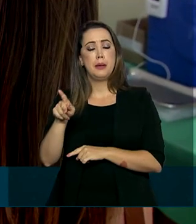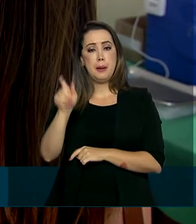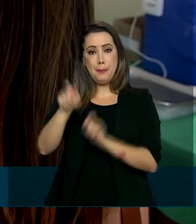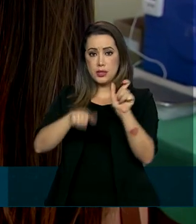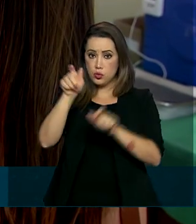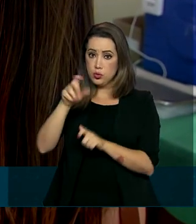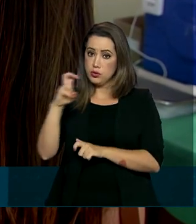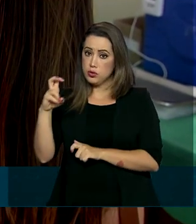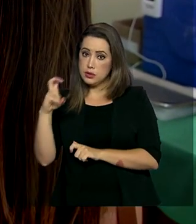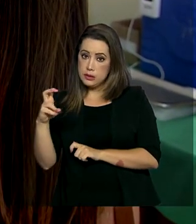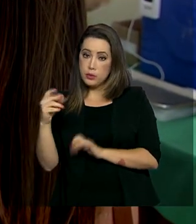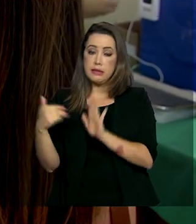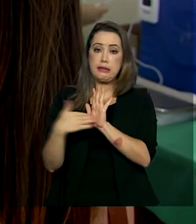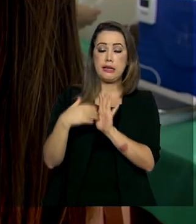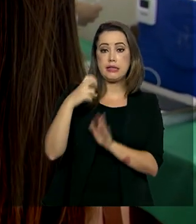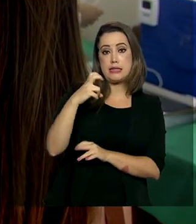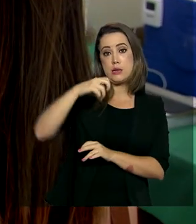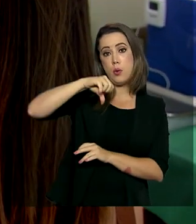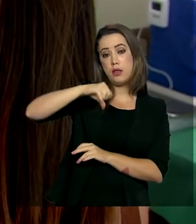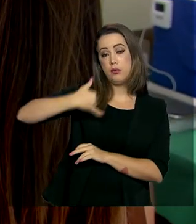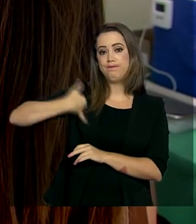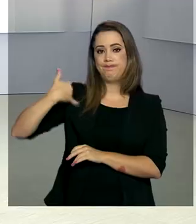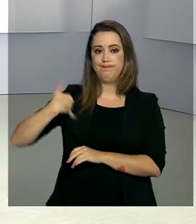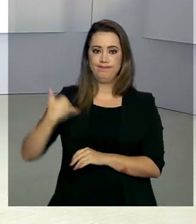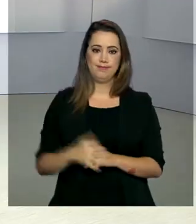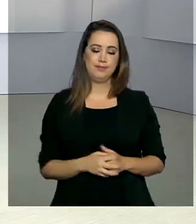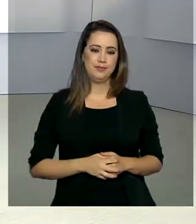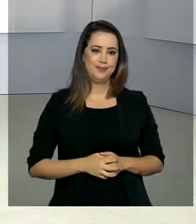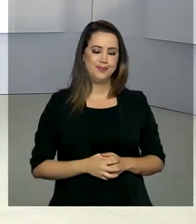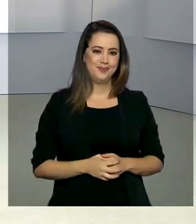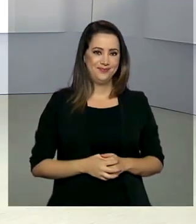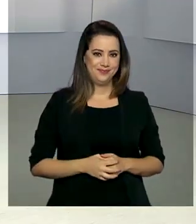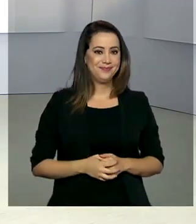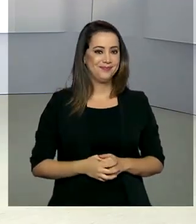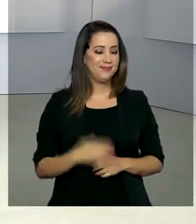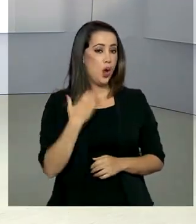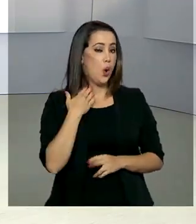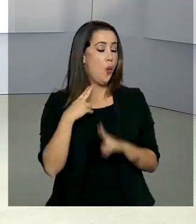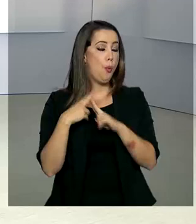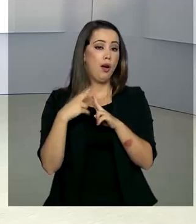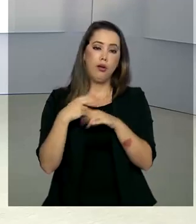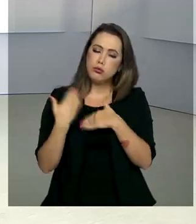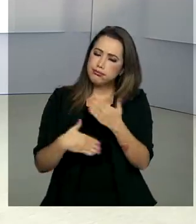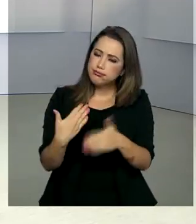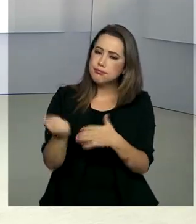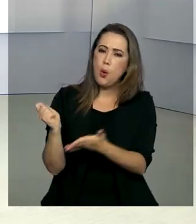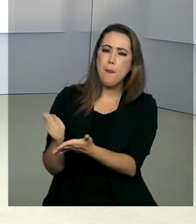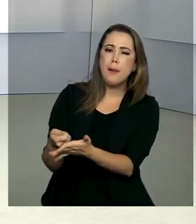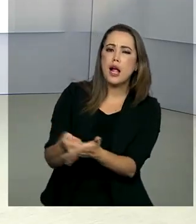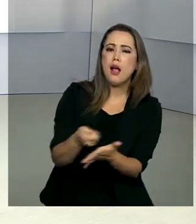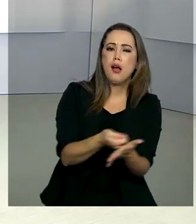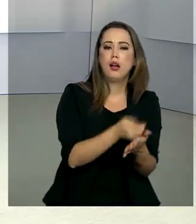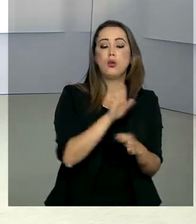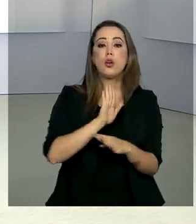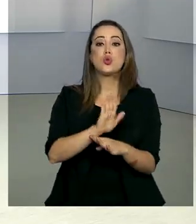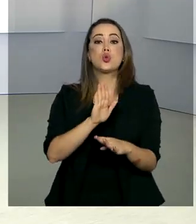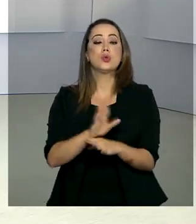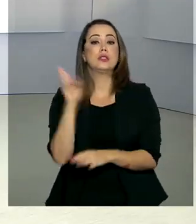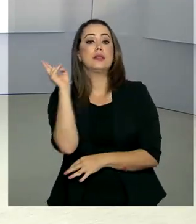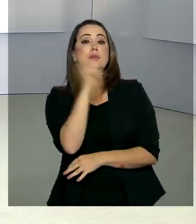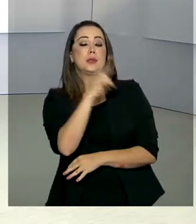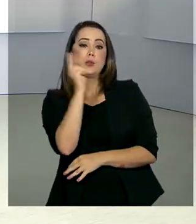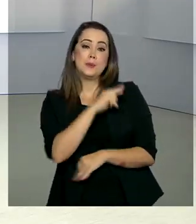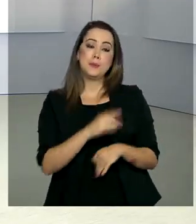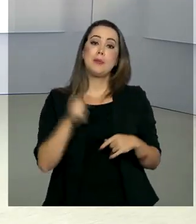a 59 anos de idade. A Caixa Econômica segue com o calendário de pagamento do auxílio emergencial.